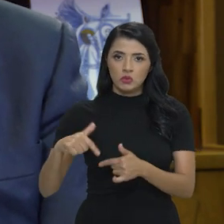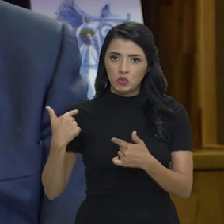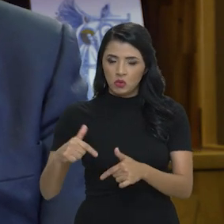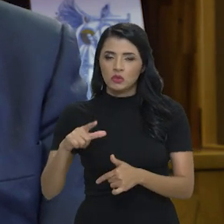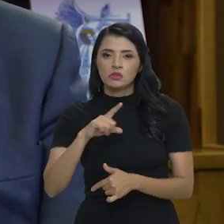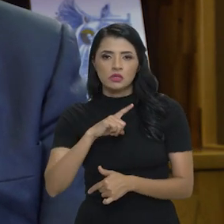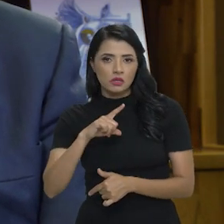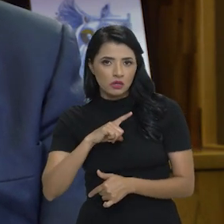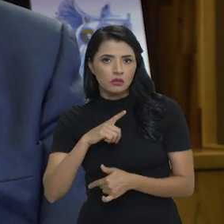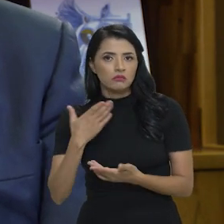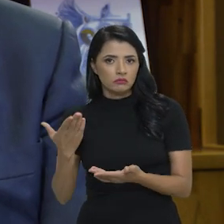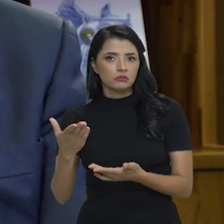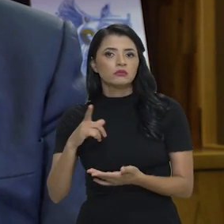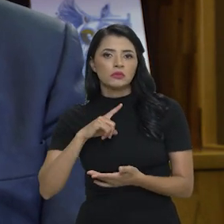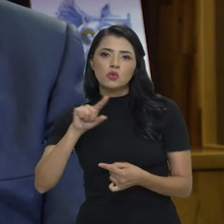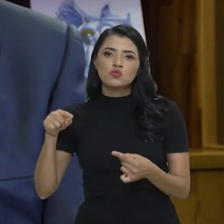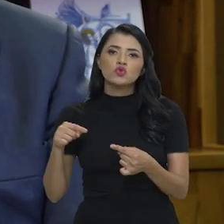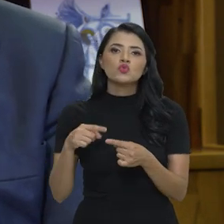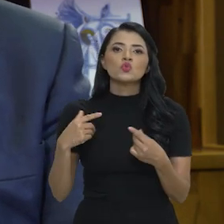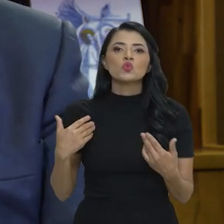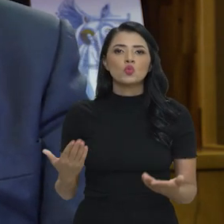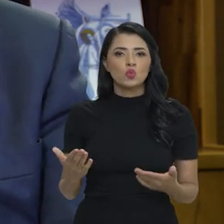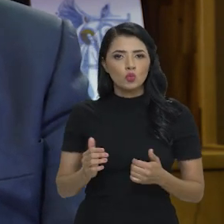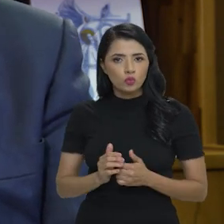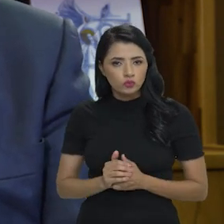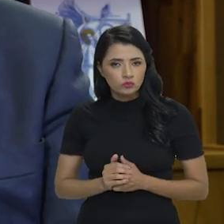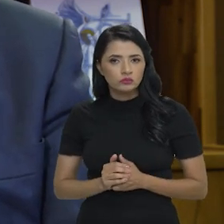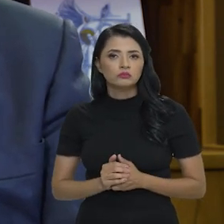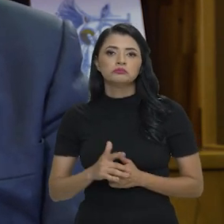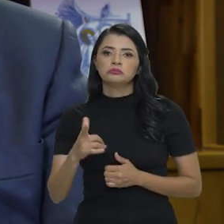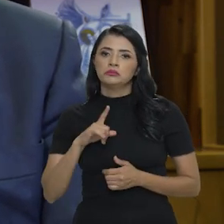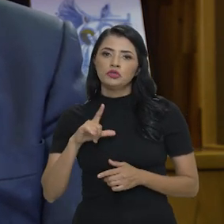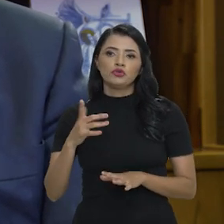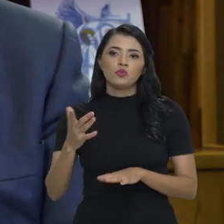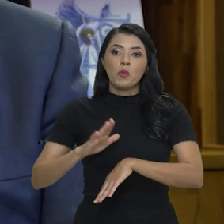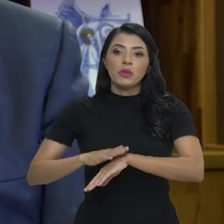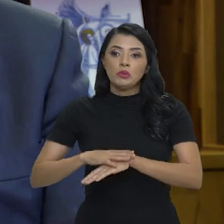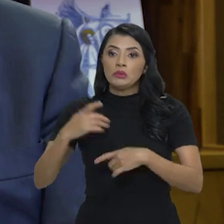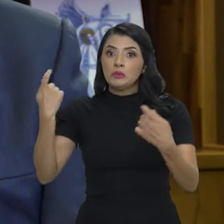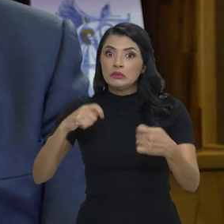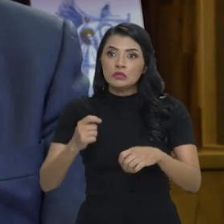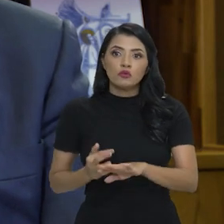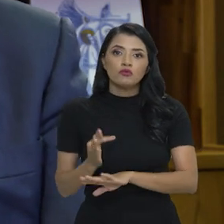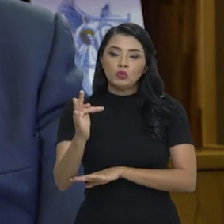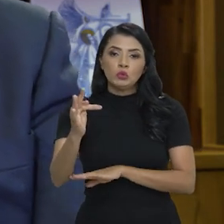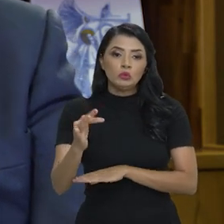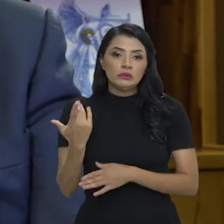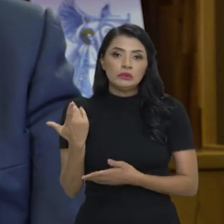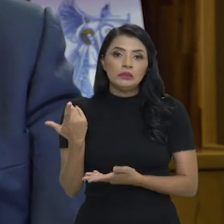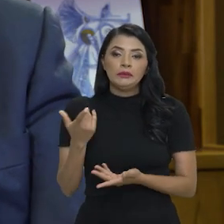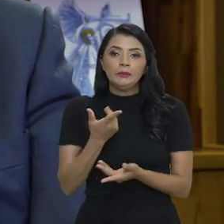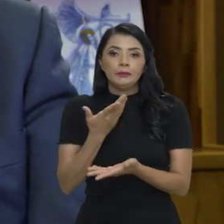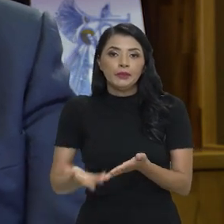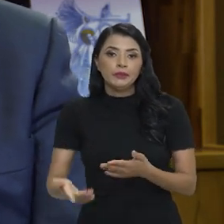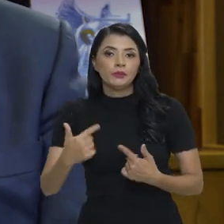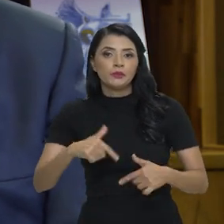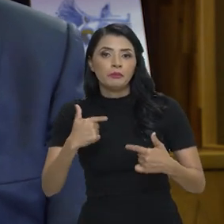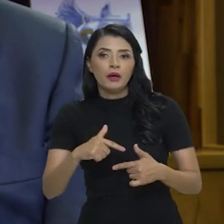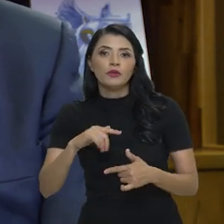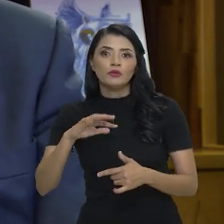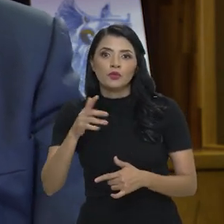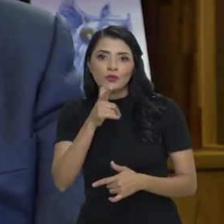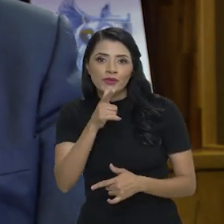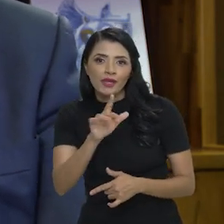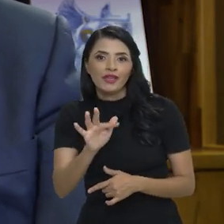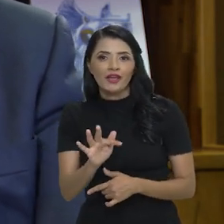trabalhador, dessa trabalhadora, que tem a missão de socorrê-lo no infortuno do desemprego e, ao mesmo